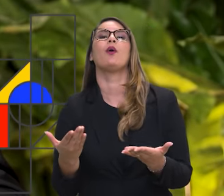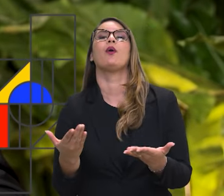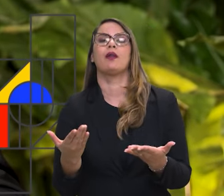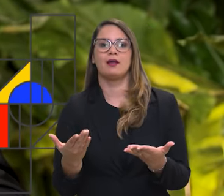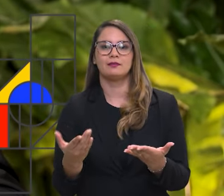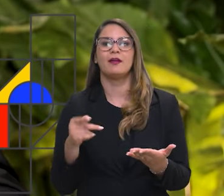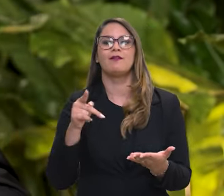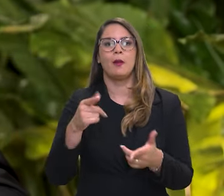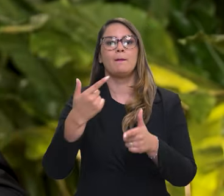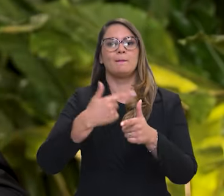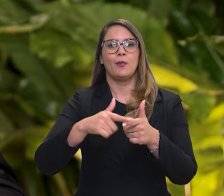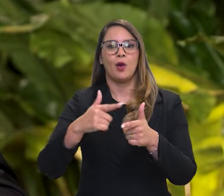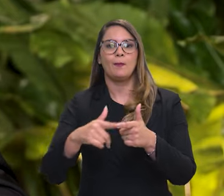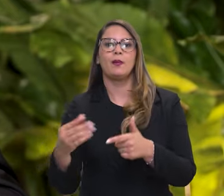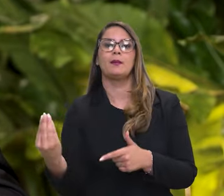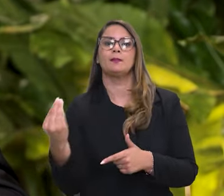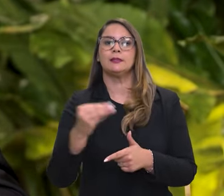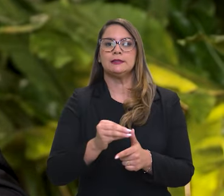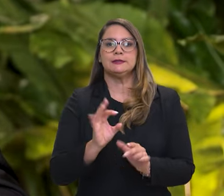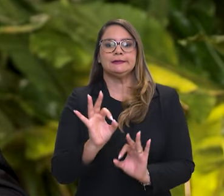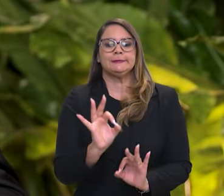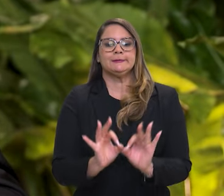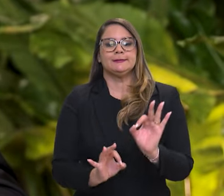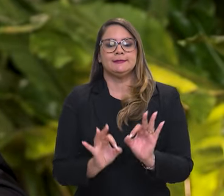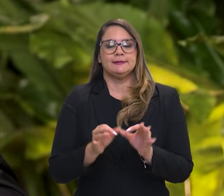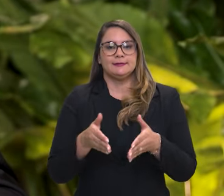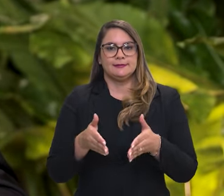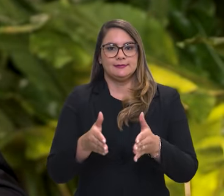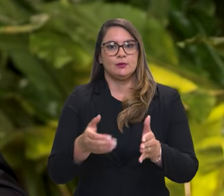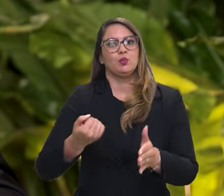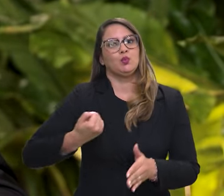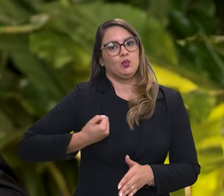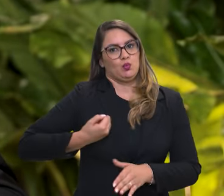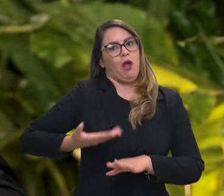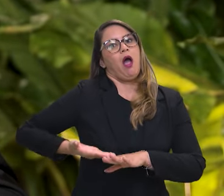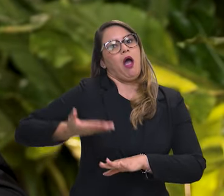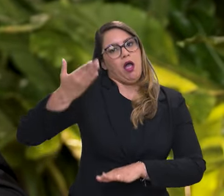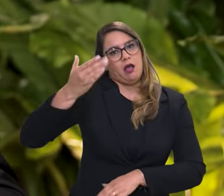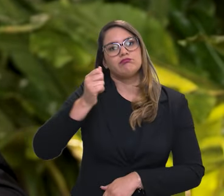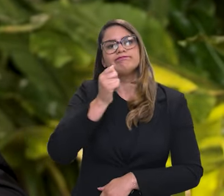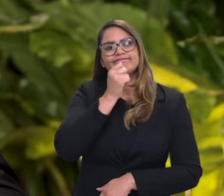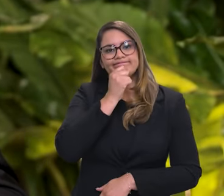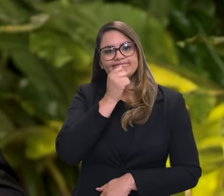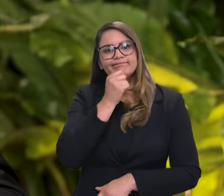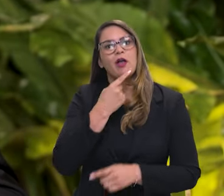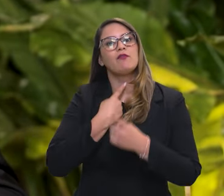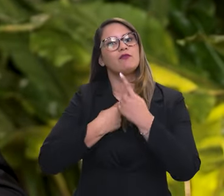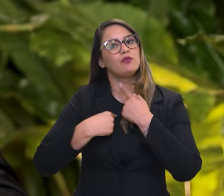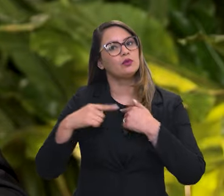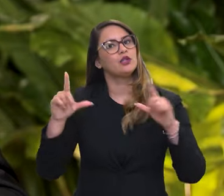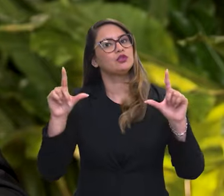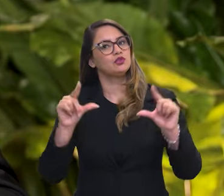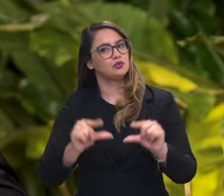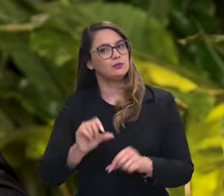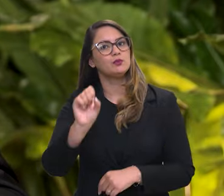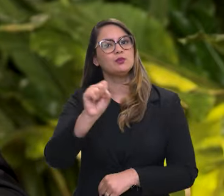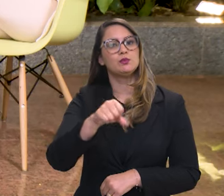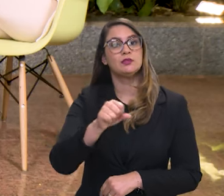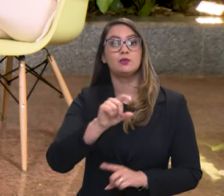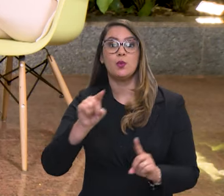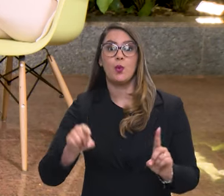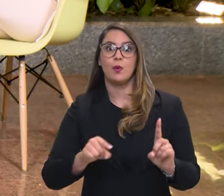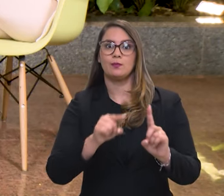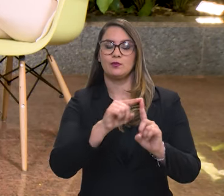do trilho. Os números ainda são muito altos. A gente quer reduzir mais ainda rumo à meta do governo brasileiro, que é